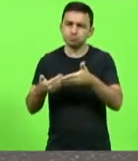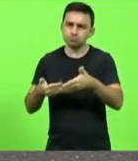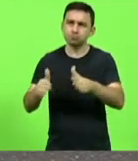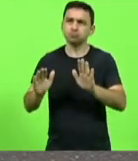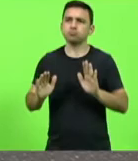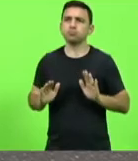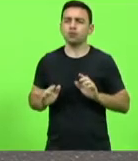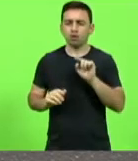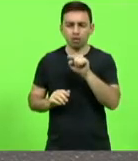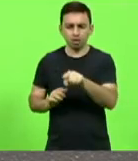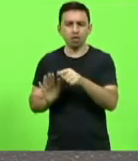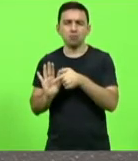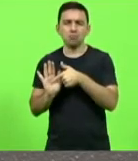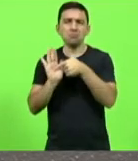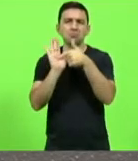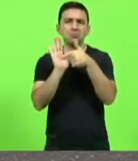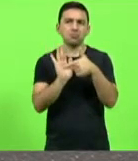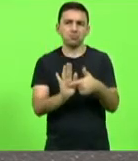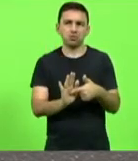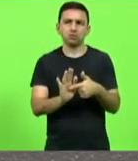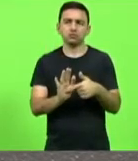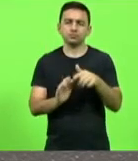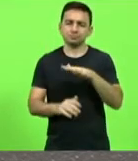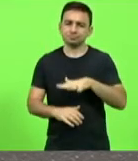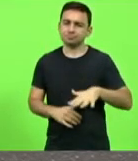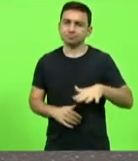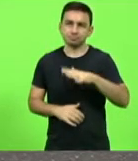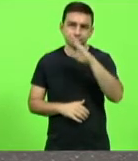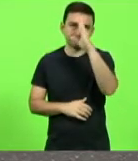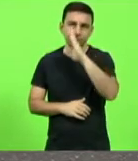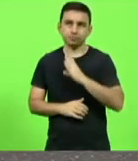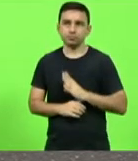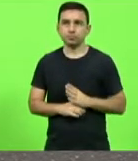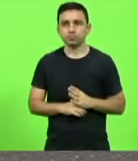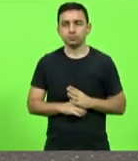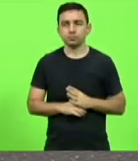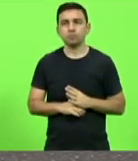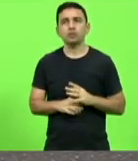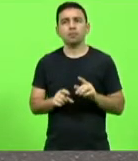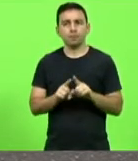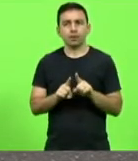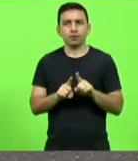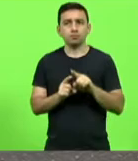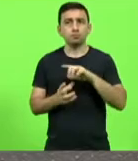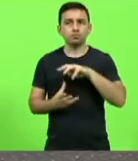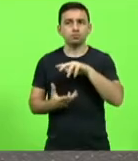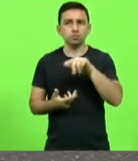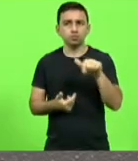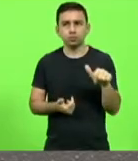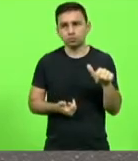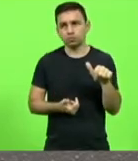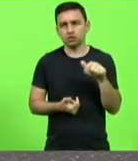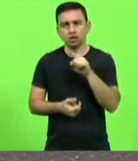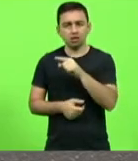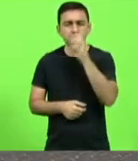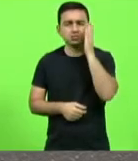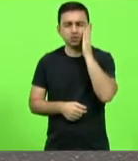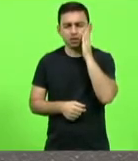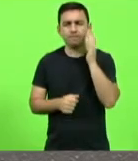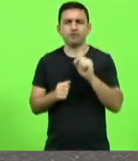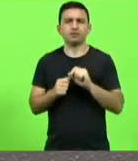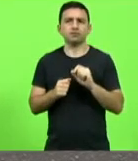mostrar ao país e o mundo o que sabe fazer